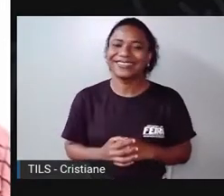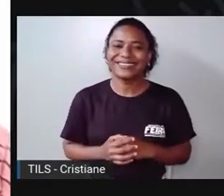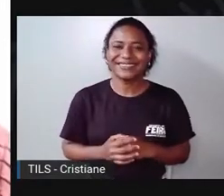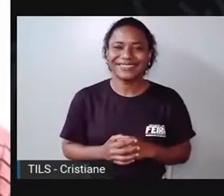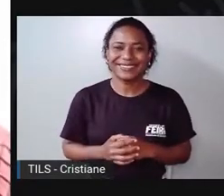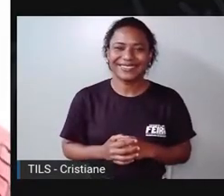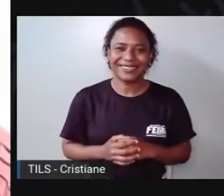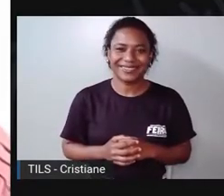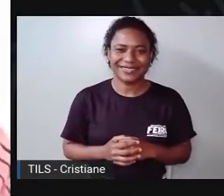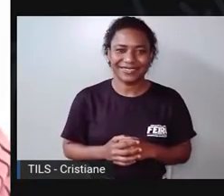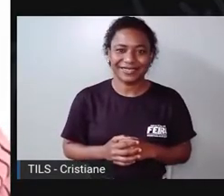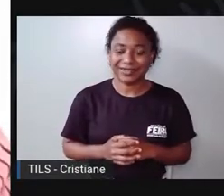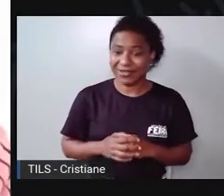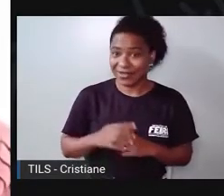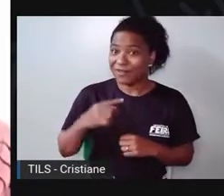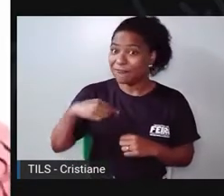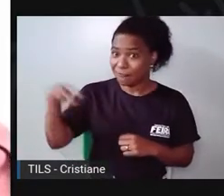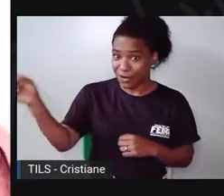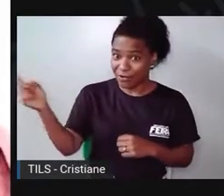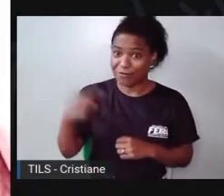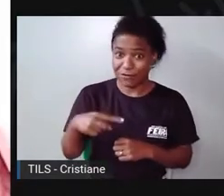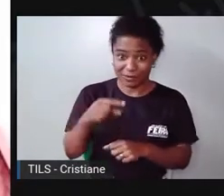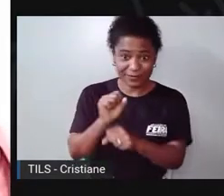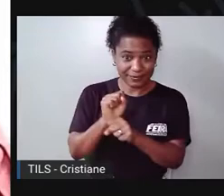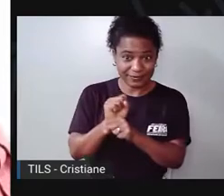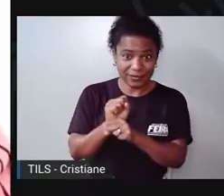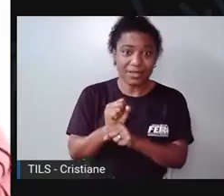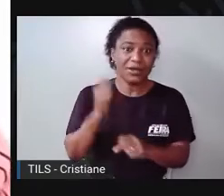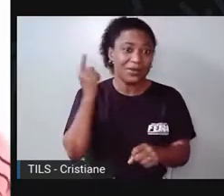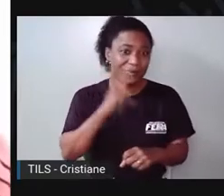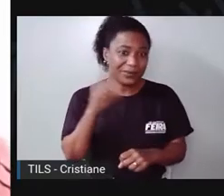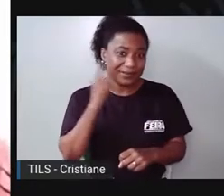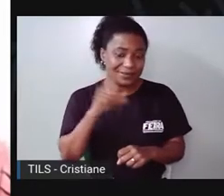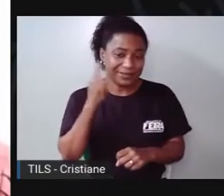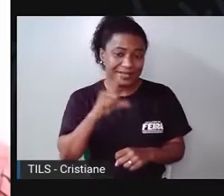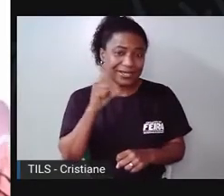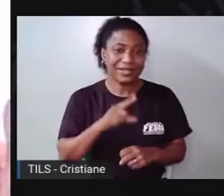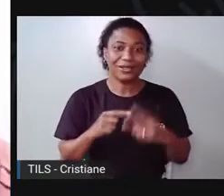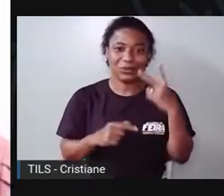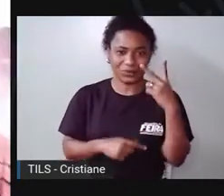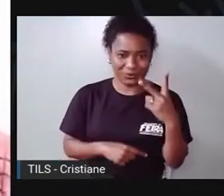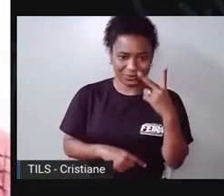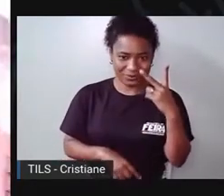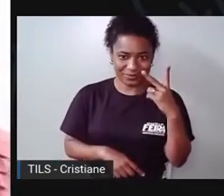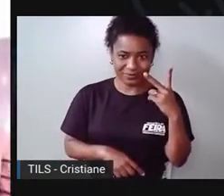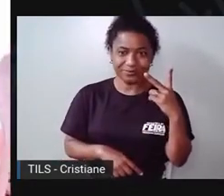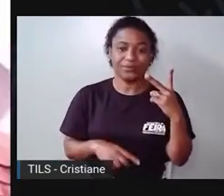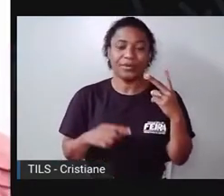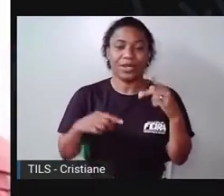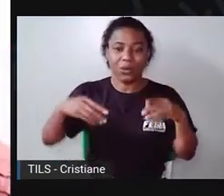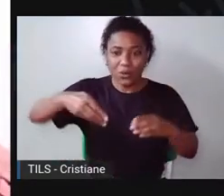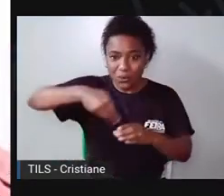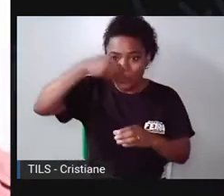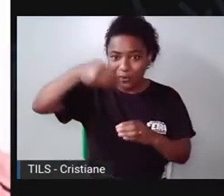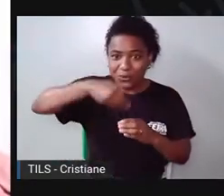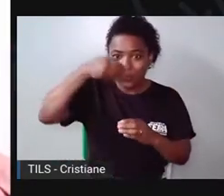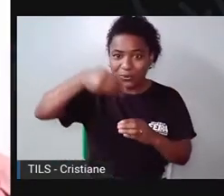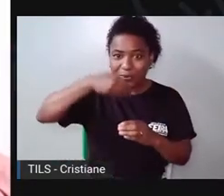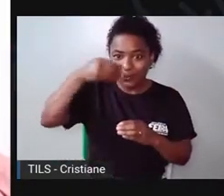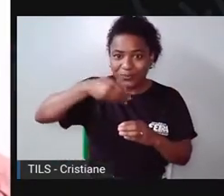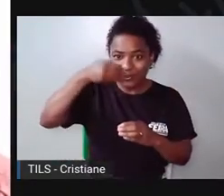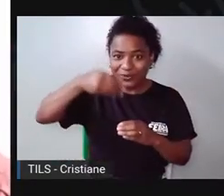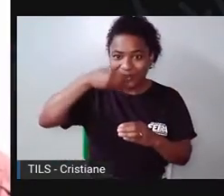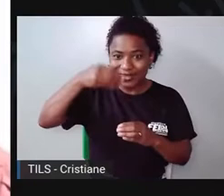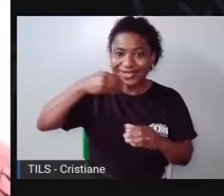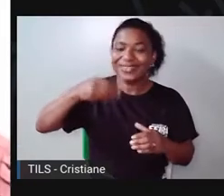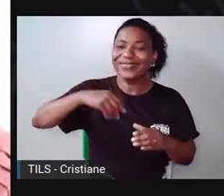Olha, eu achei essas duas. Essas são de quê? Pode ser. Essa colher aqui é de fazer o papá do